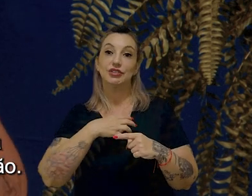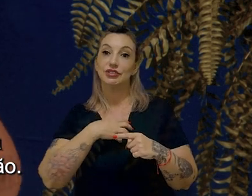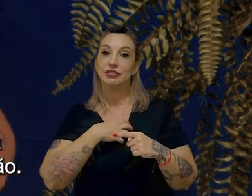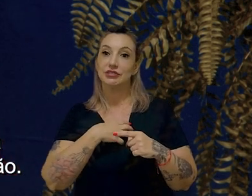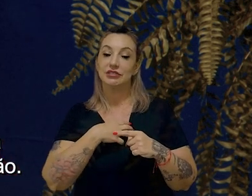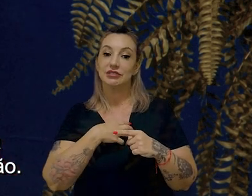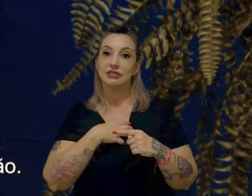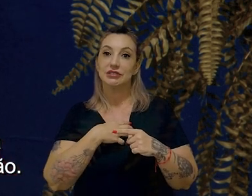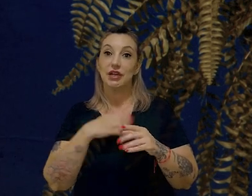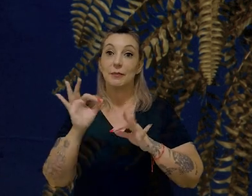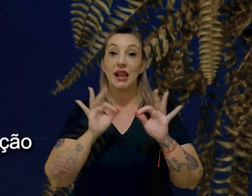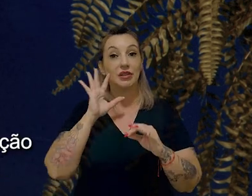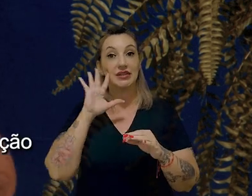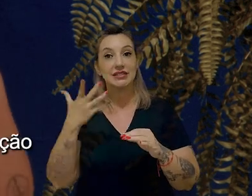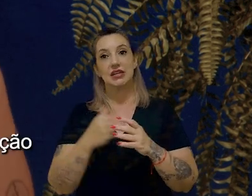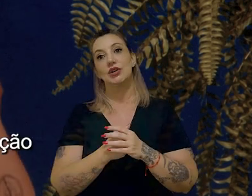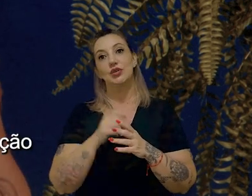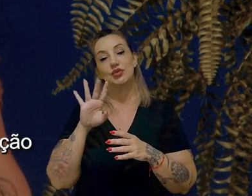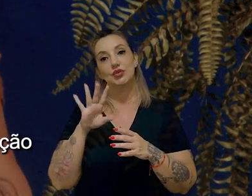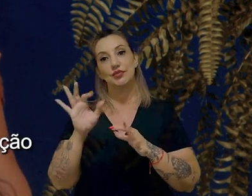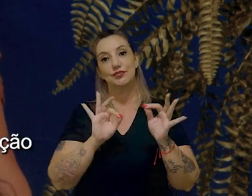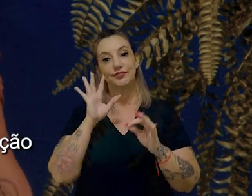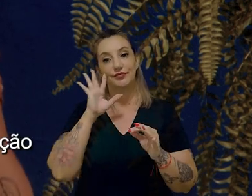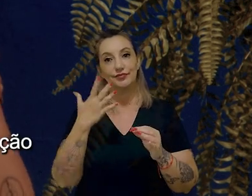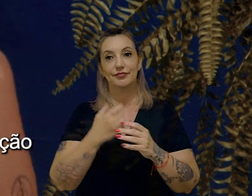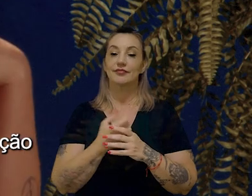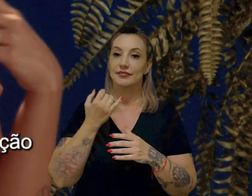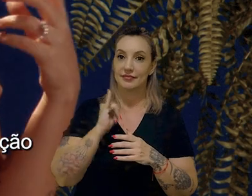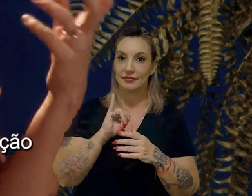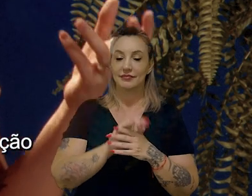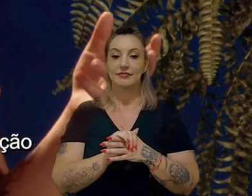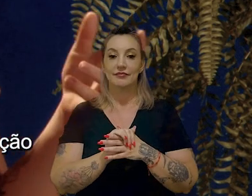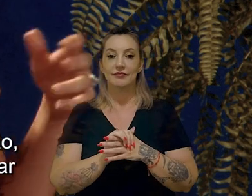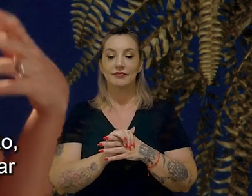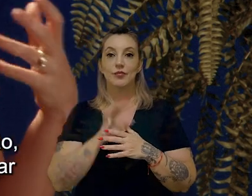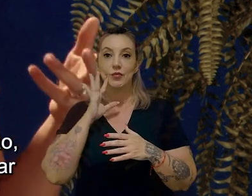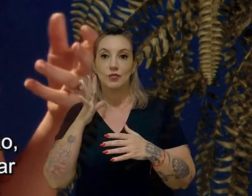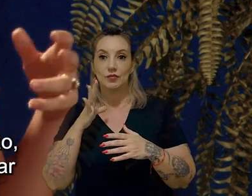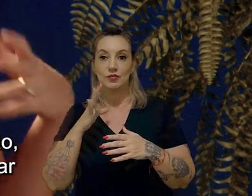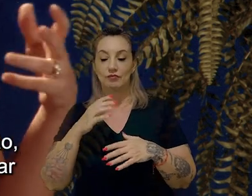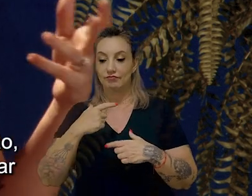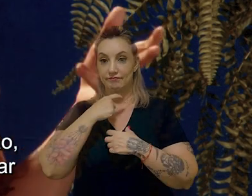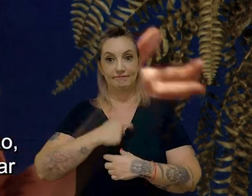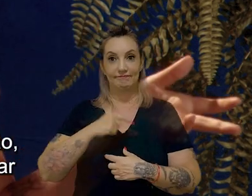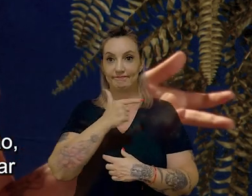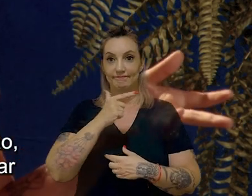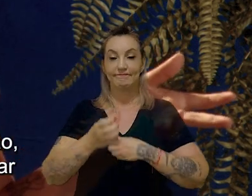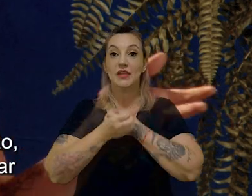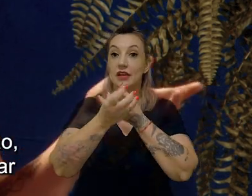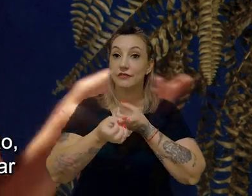um plano de ação. Só que é uma forma de um plano de ação que se o tomador de decisão, se os executivos não têm a